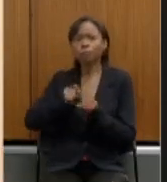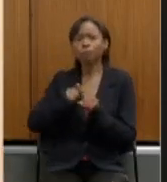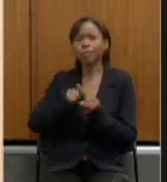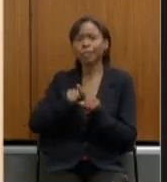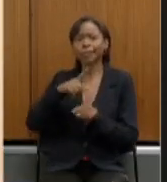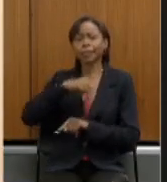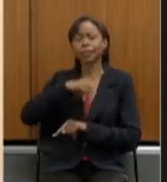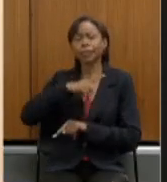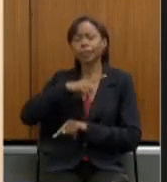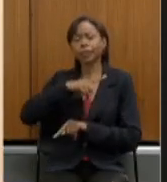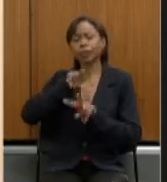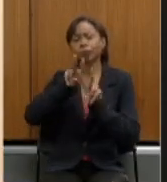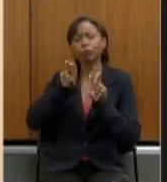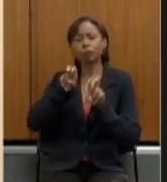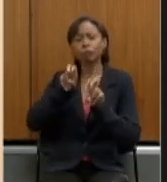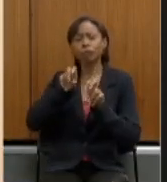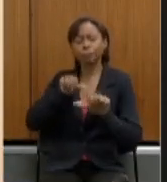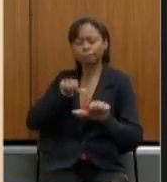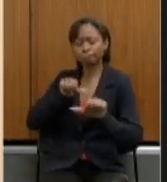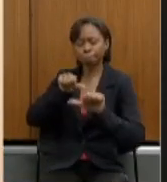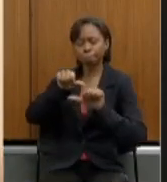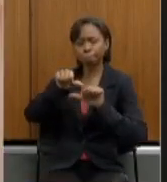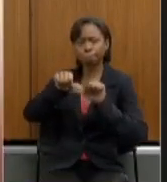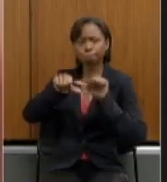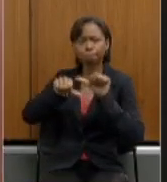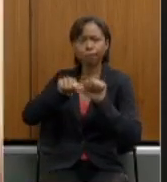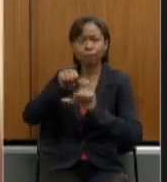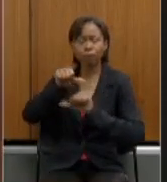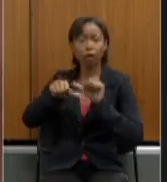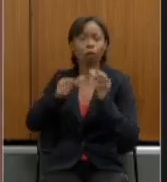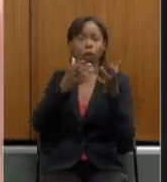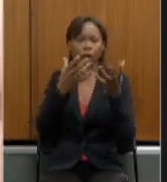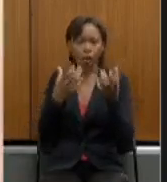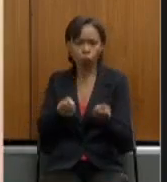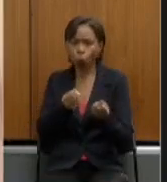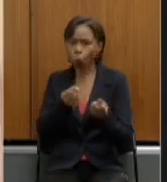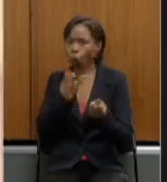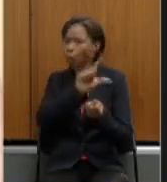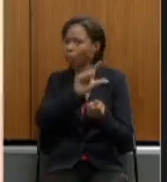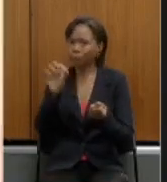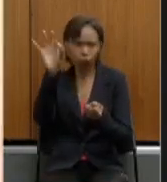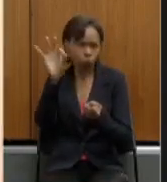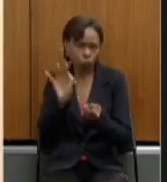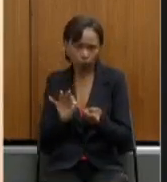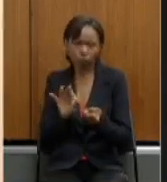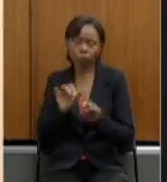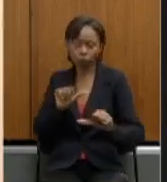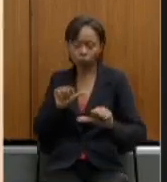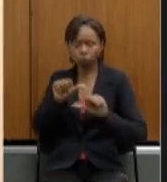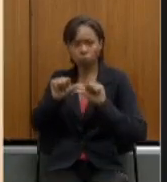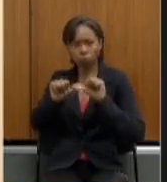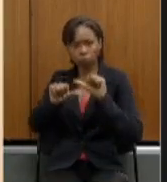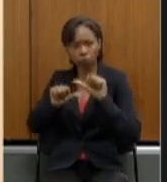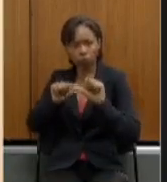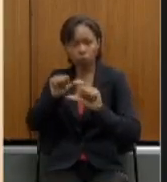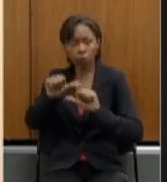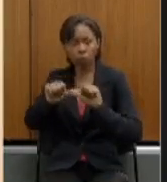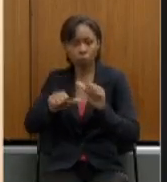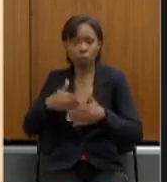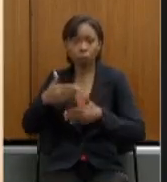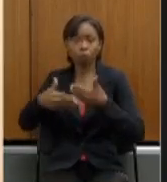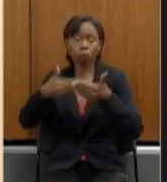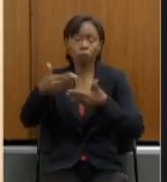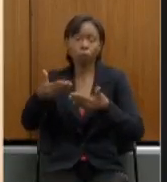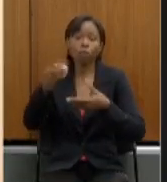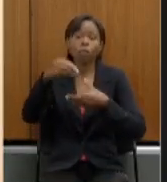que foi adotada na íntegra a transição utilizada no âmbito federal